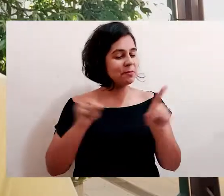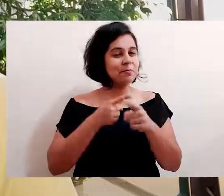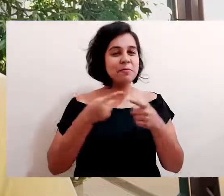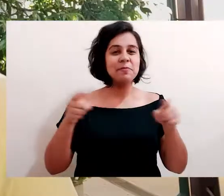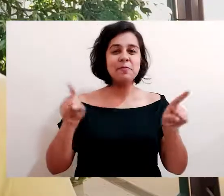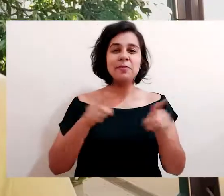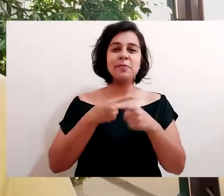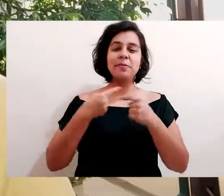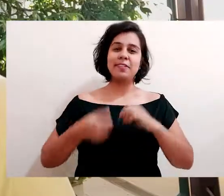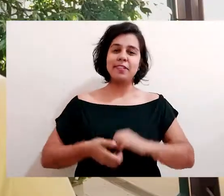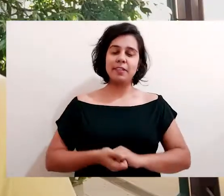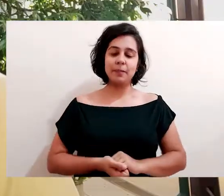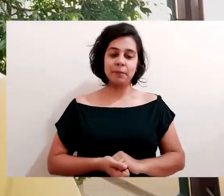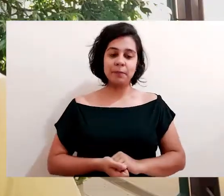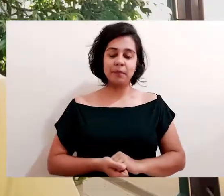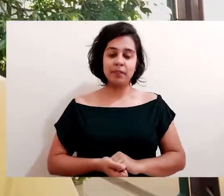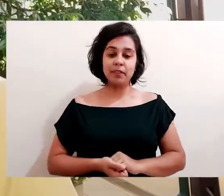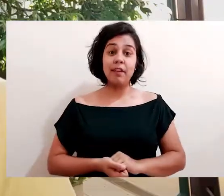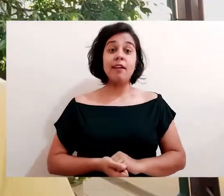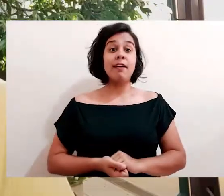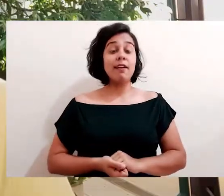um trecho de música.